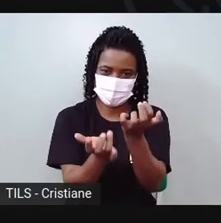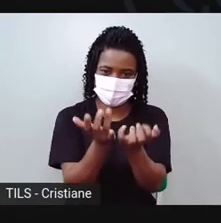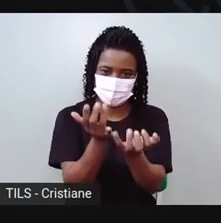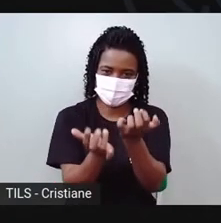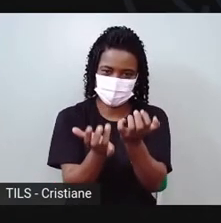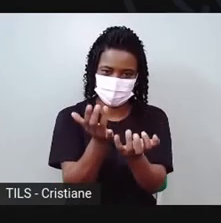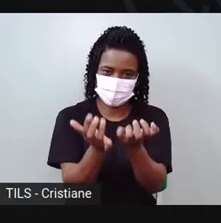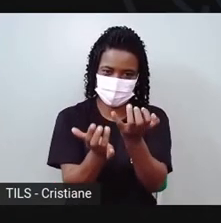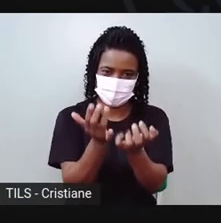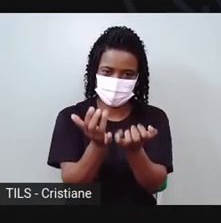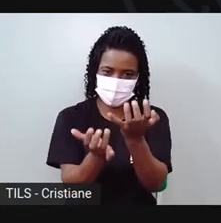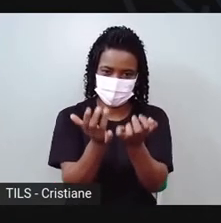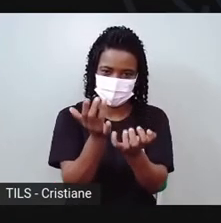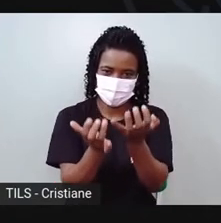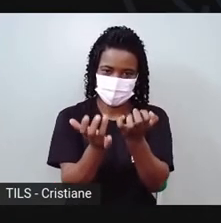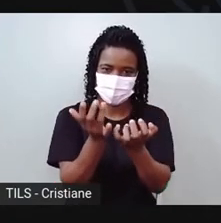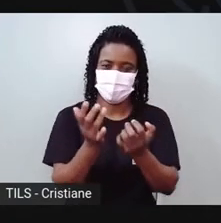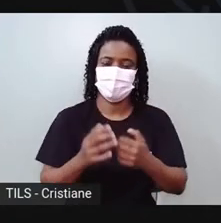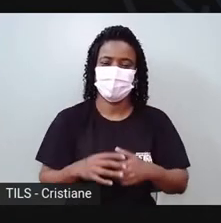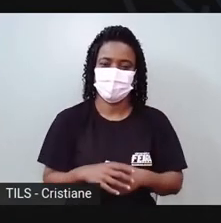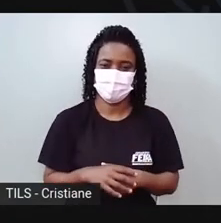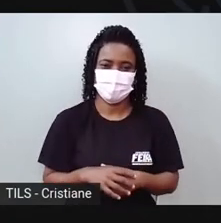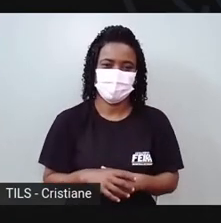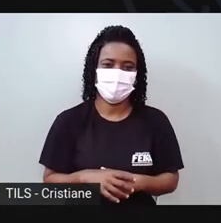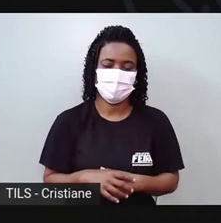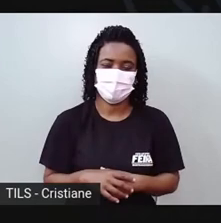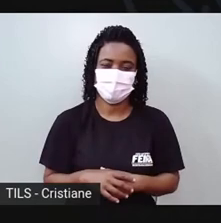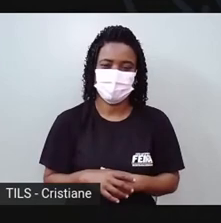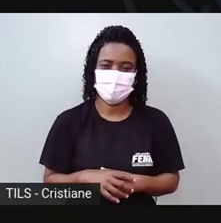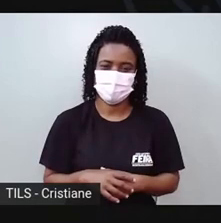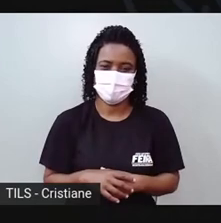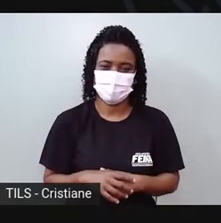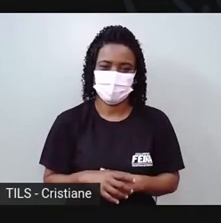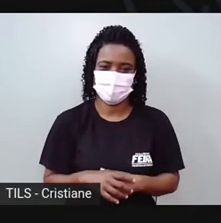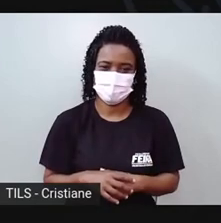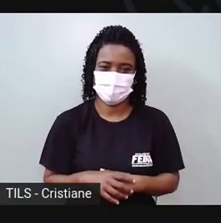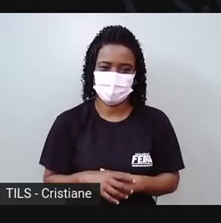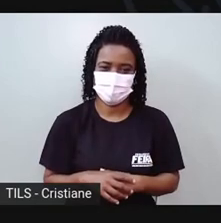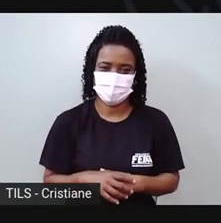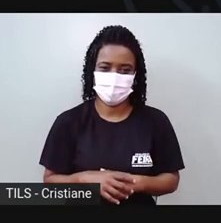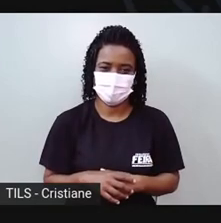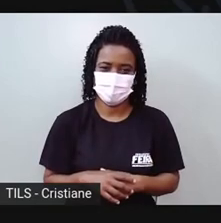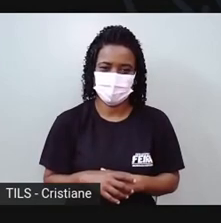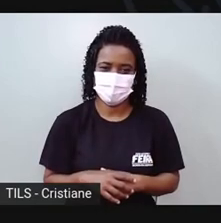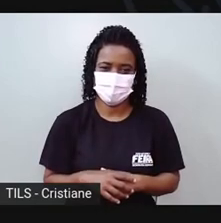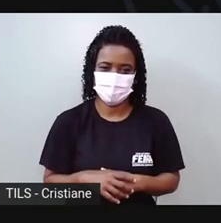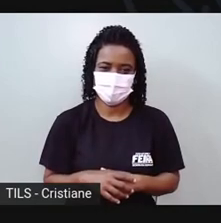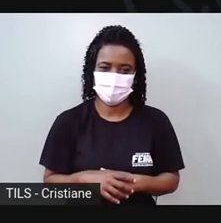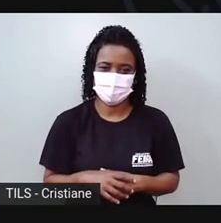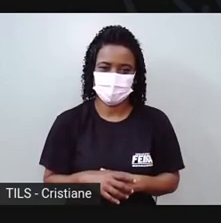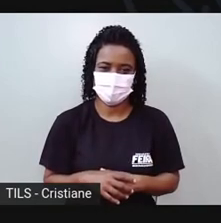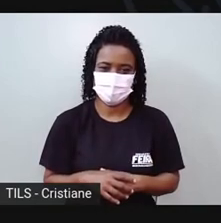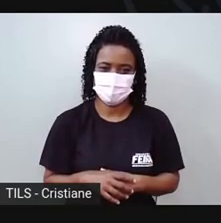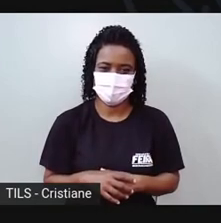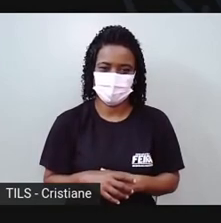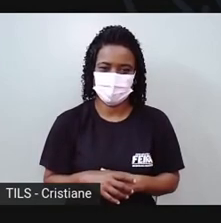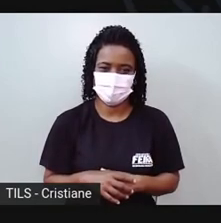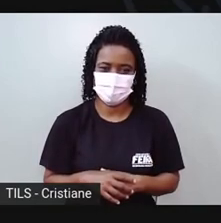Da bonequinha. Não é? Ai, que legal. Aí fez um potinho.